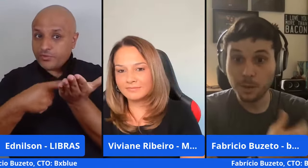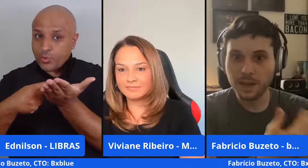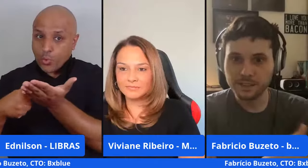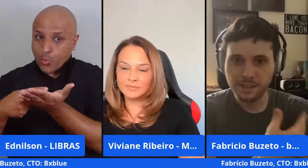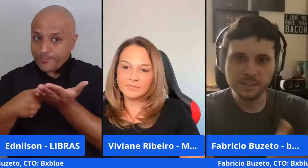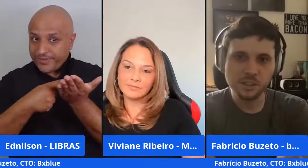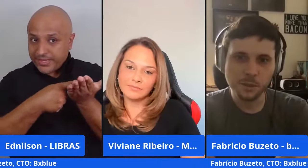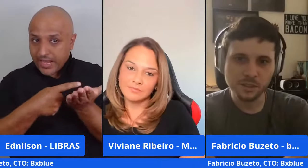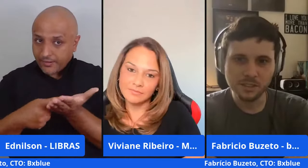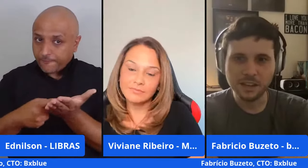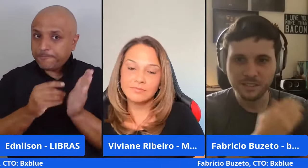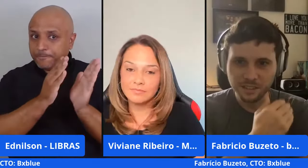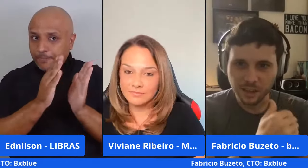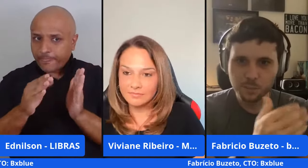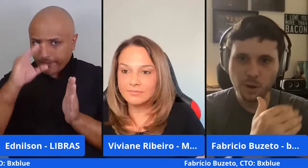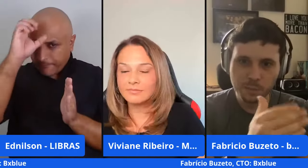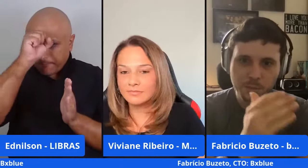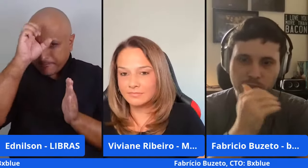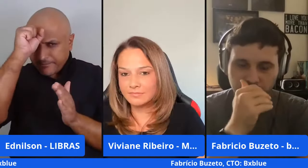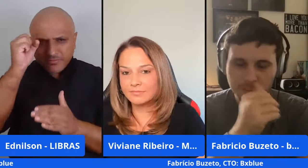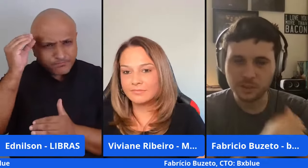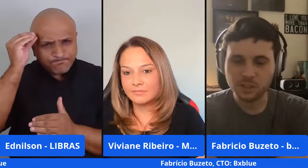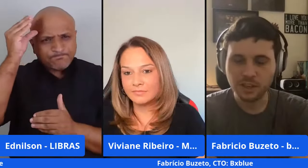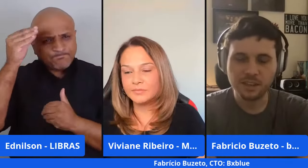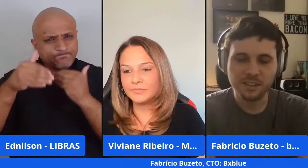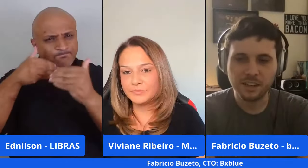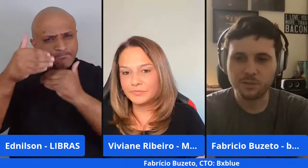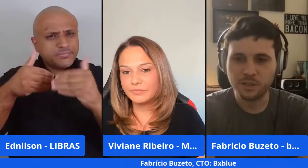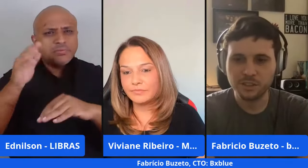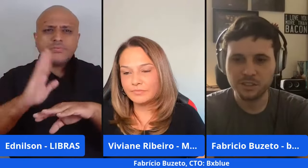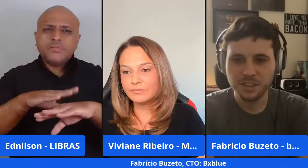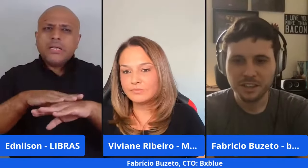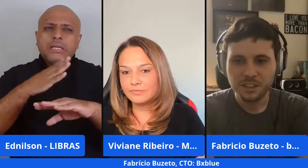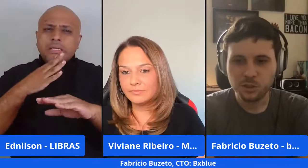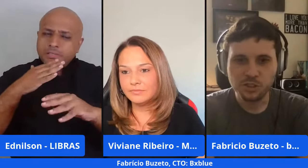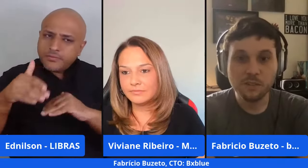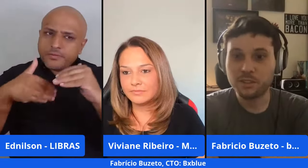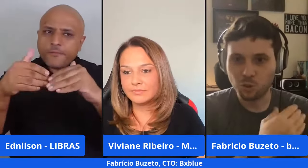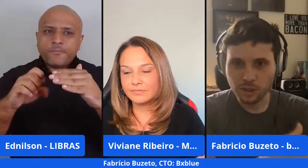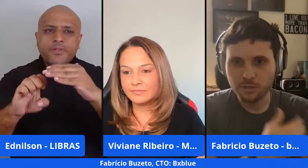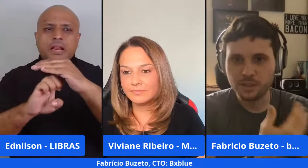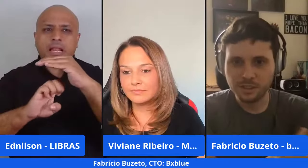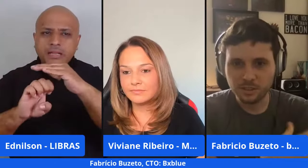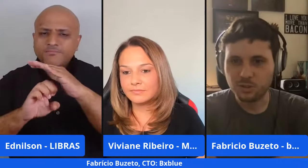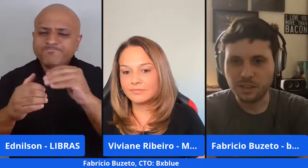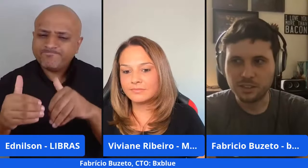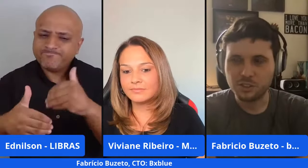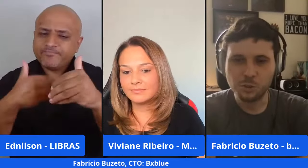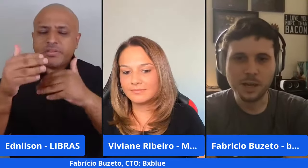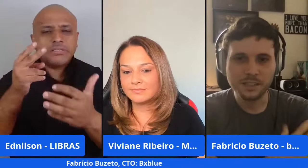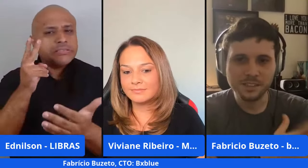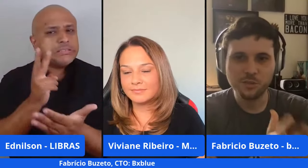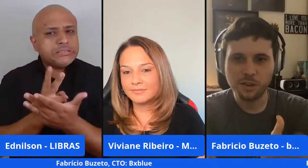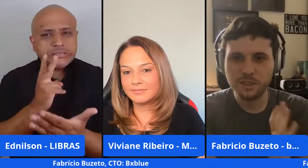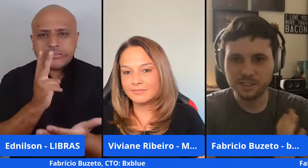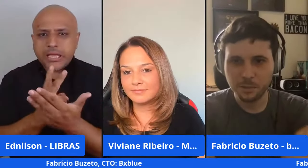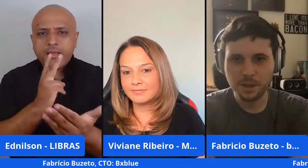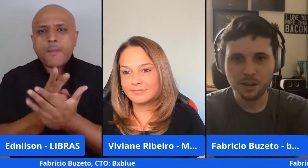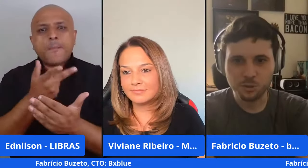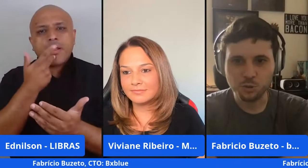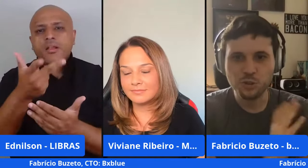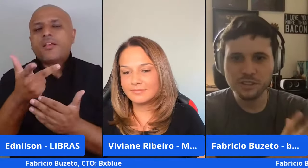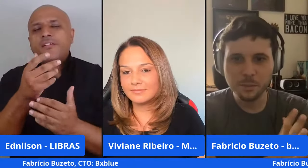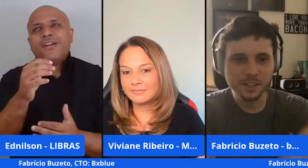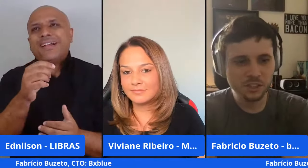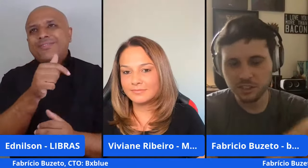manter uma cadência de aprendizado tentar empurrar a empresa para a gente chegar lá na frente a gente estava toda vez a gente tinha uma cadência que a gente falava que era